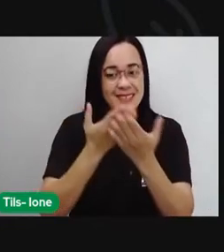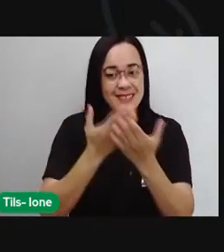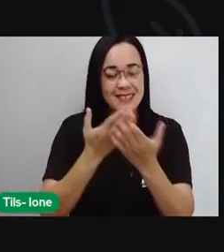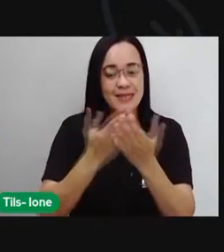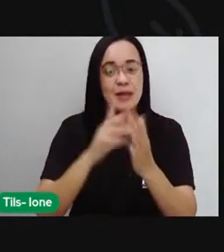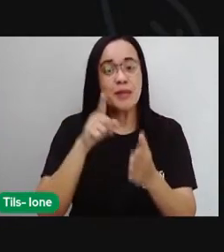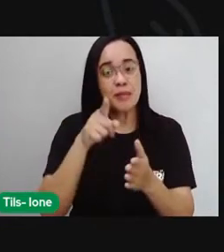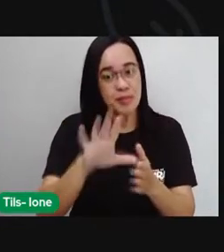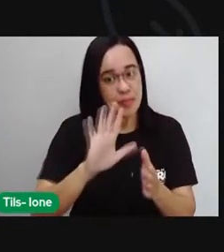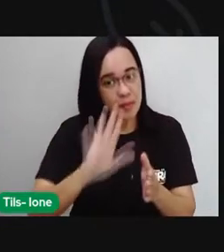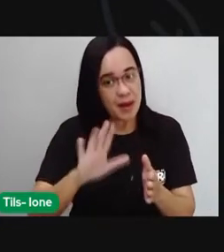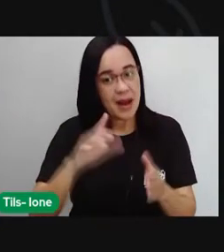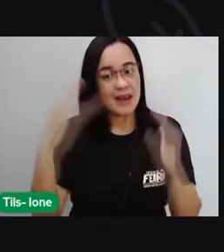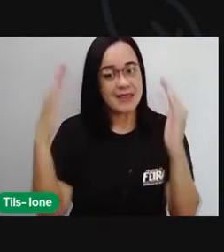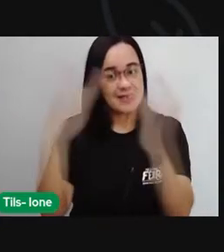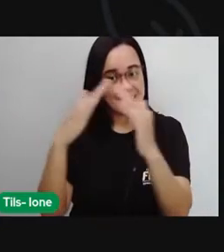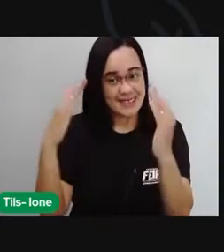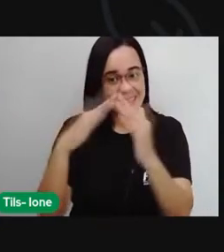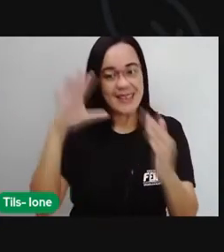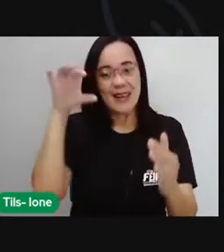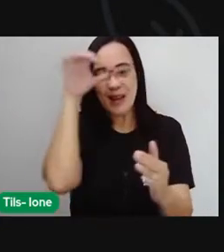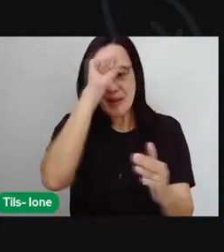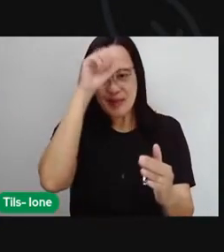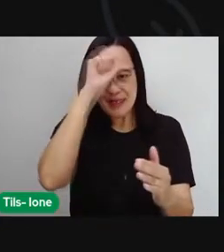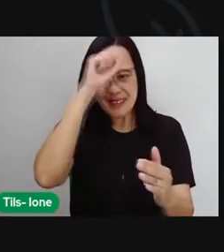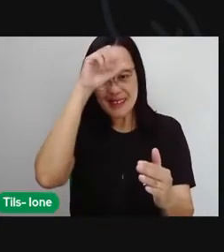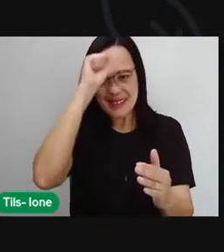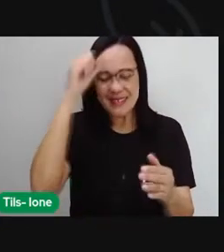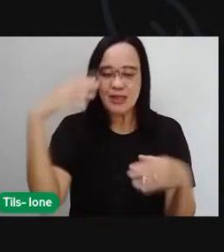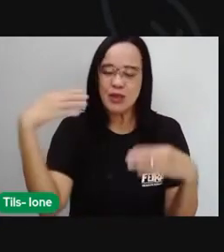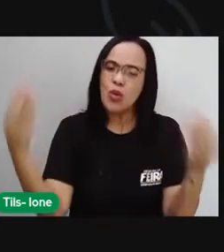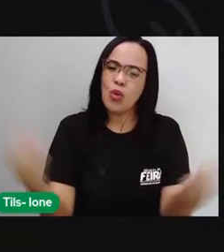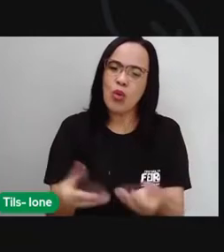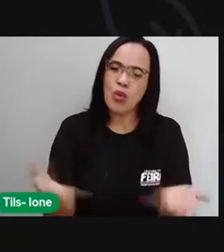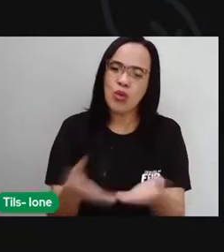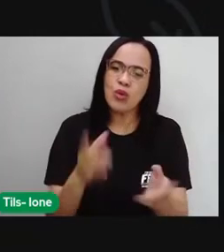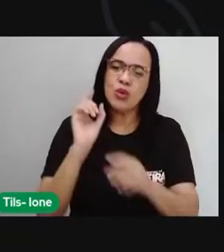aprendendo, tá bom? Vamos lá saber sobre o que nós estudaremos hoje.